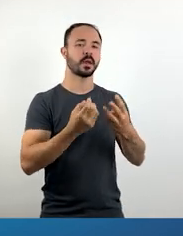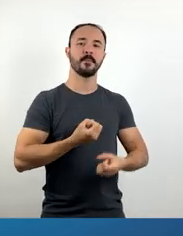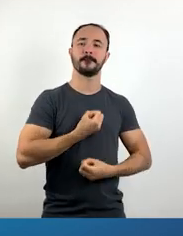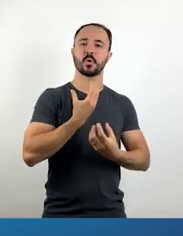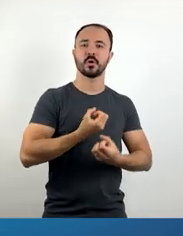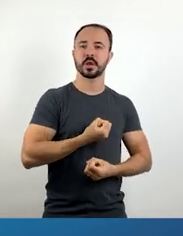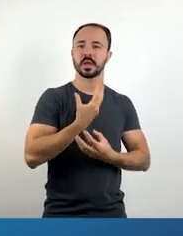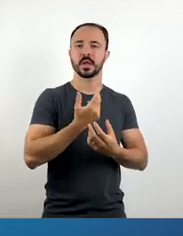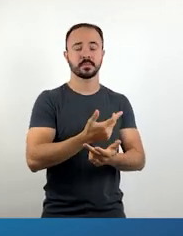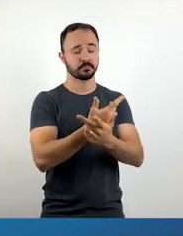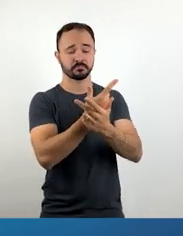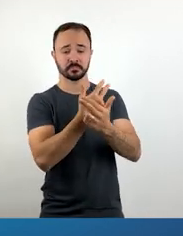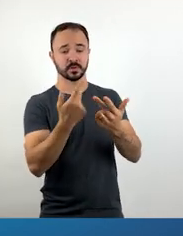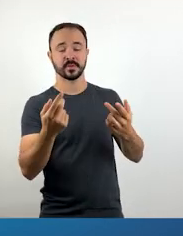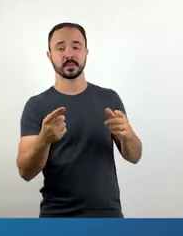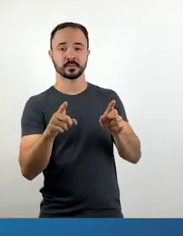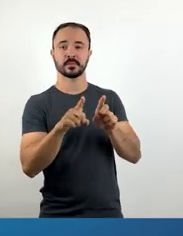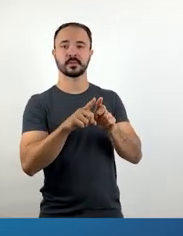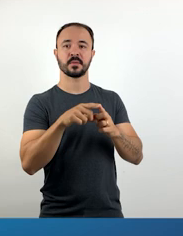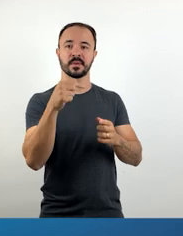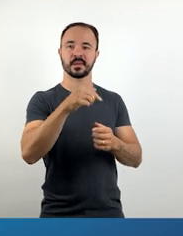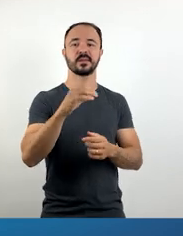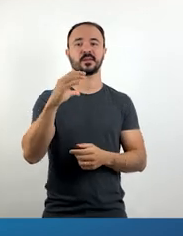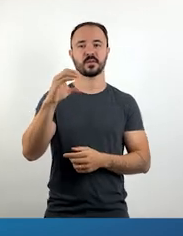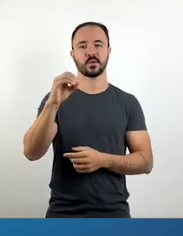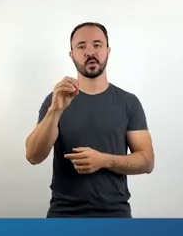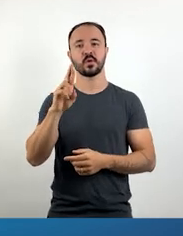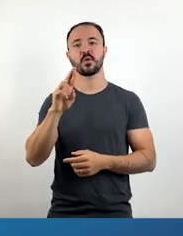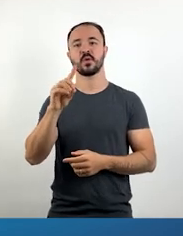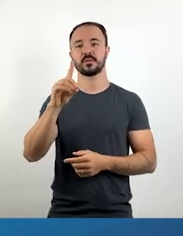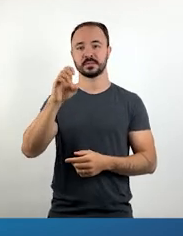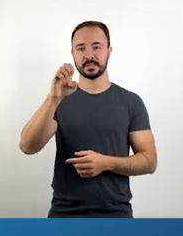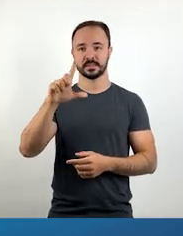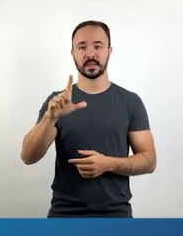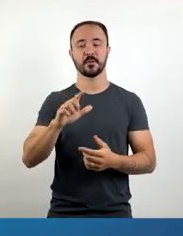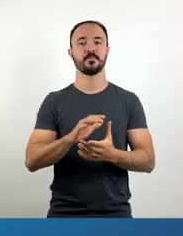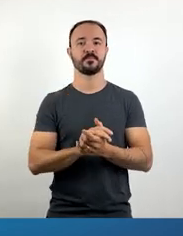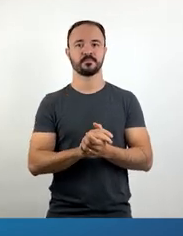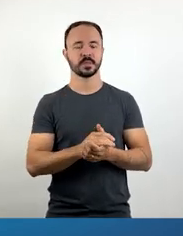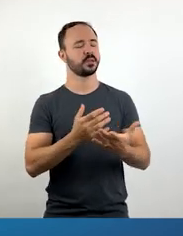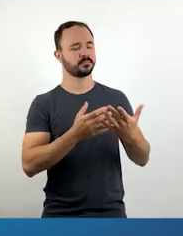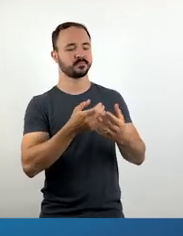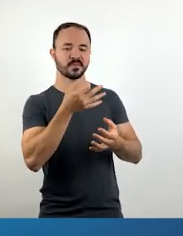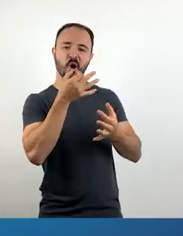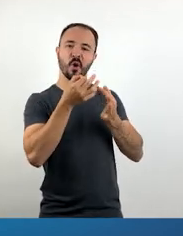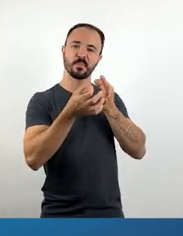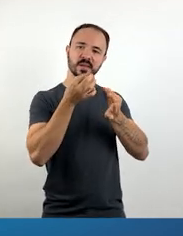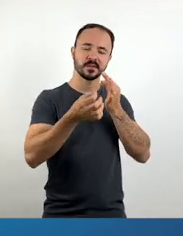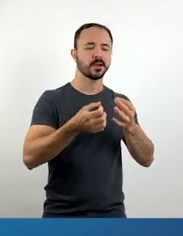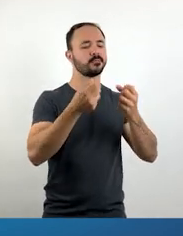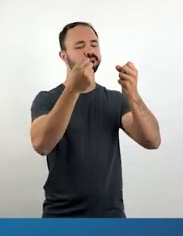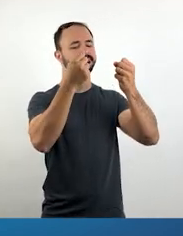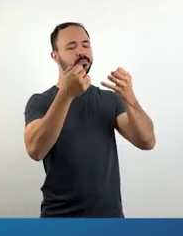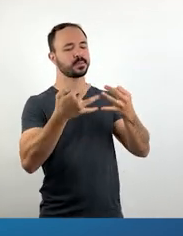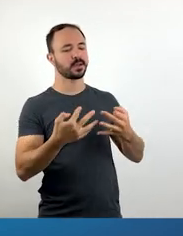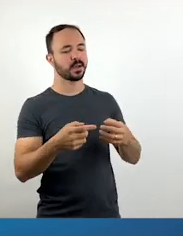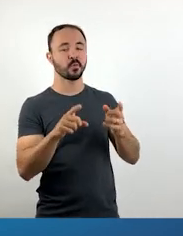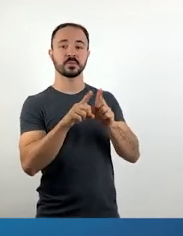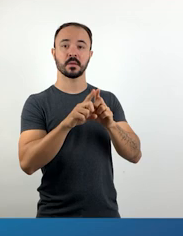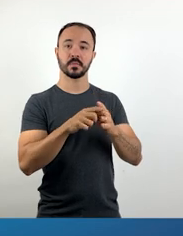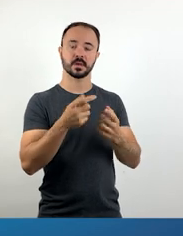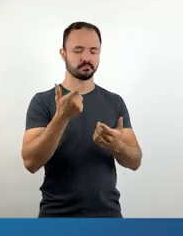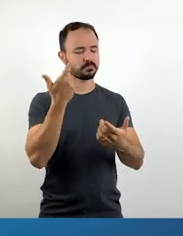e fixa, como sonetos e cordéis, dentre outros, expressando avaliação sobre o texto lido e